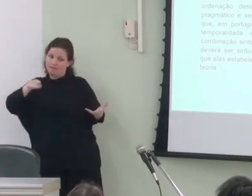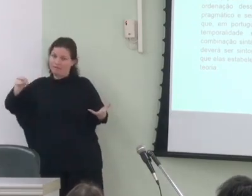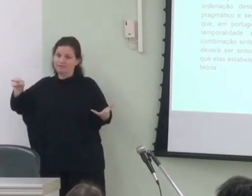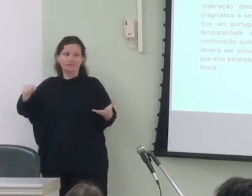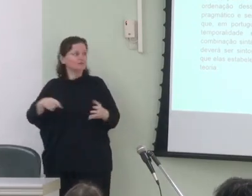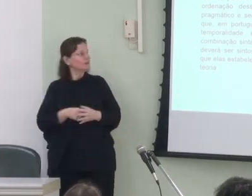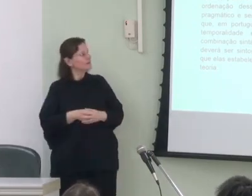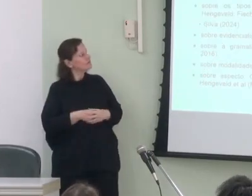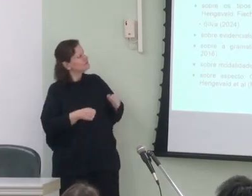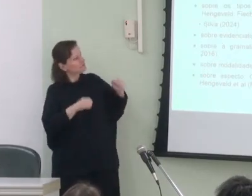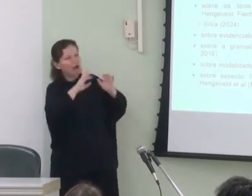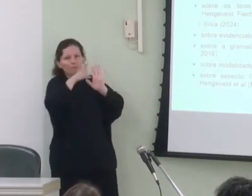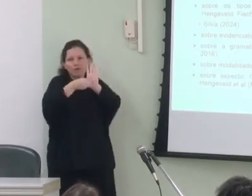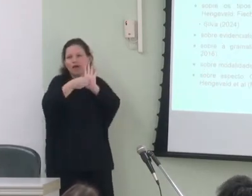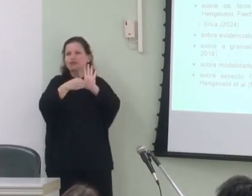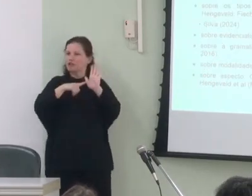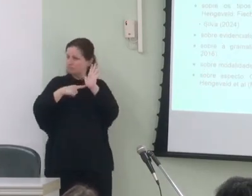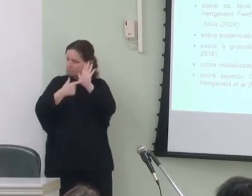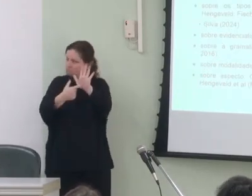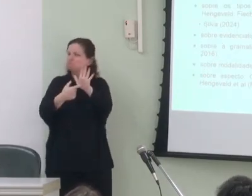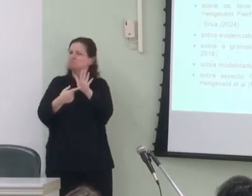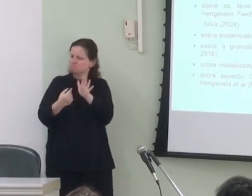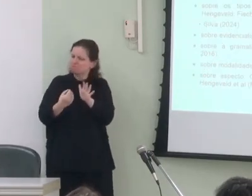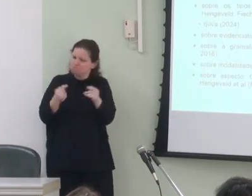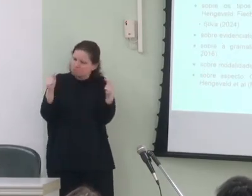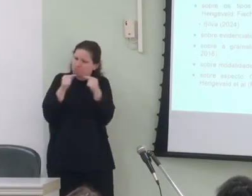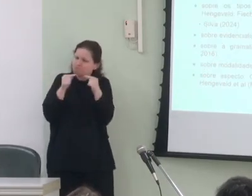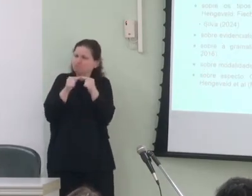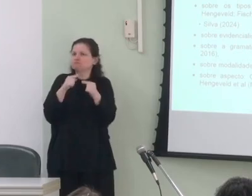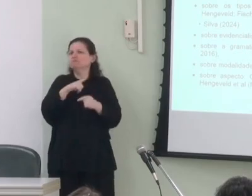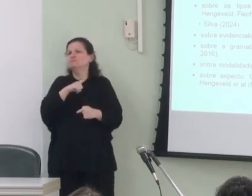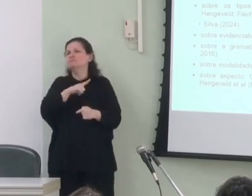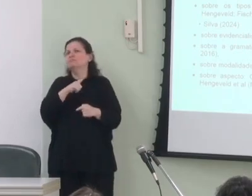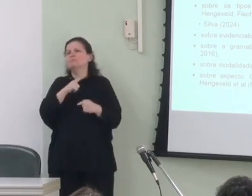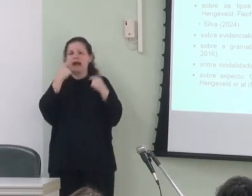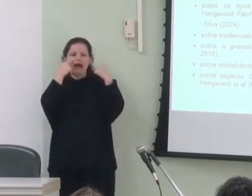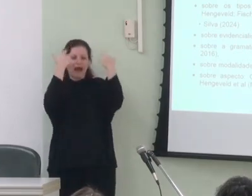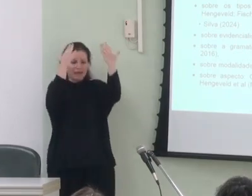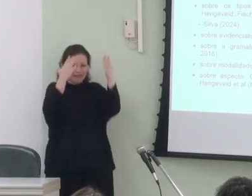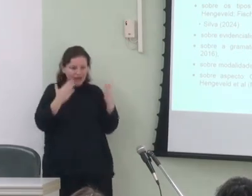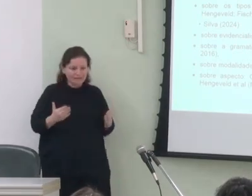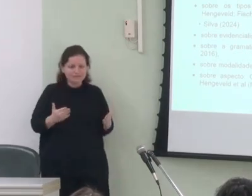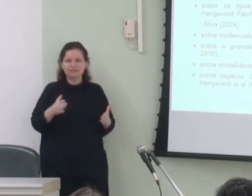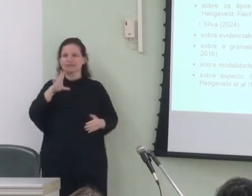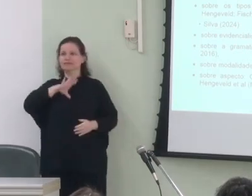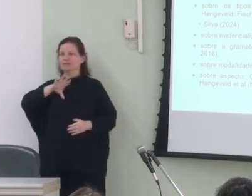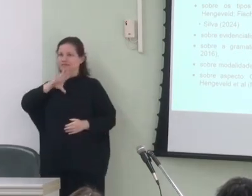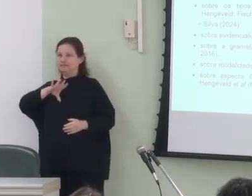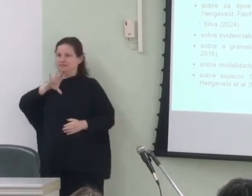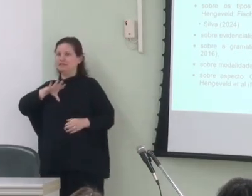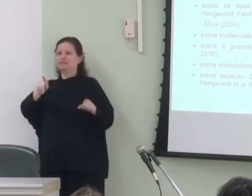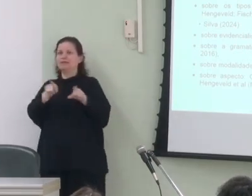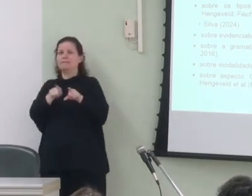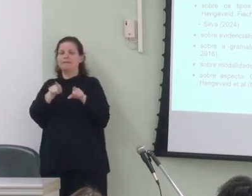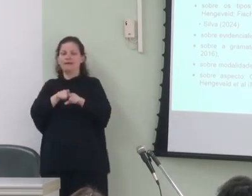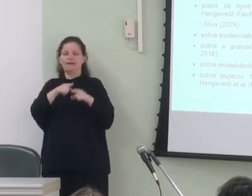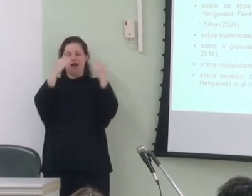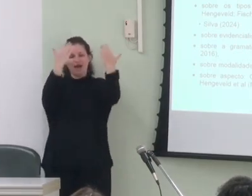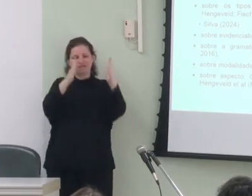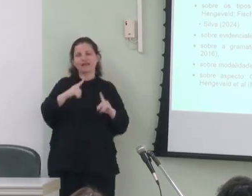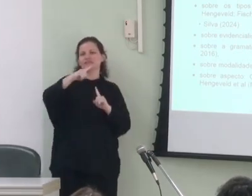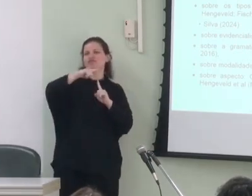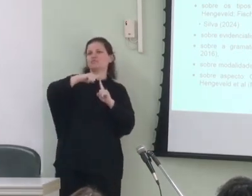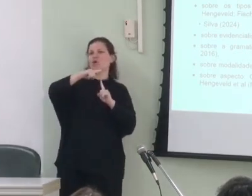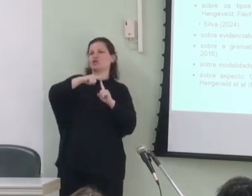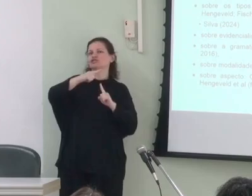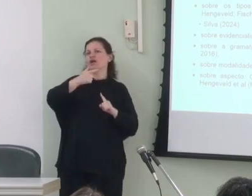Essa abordagem vem se mostrando produtiva e adequada para a análise tanto da língua portuguesa quanto para a análise tipológica